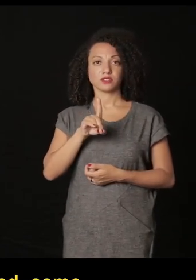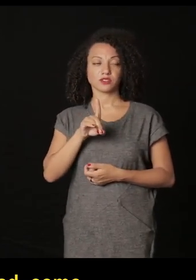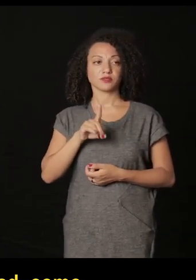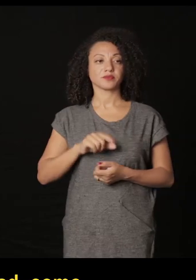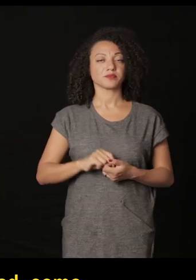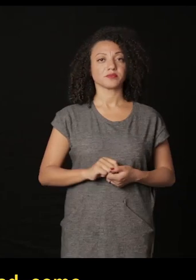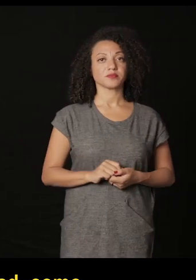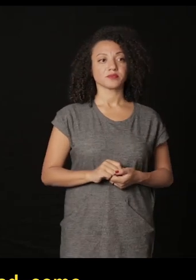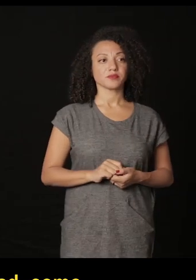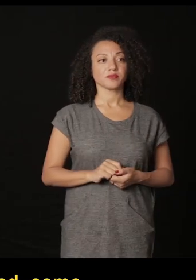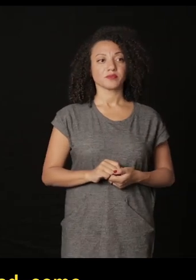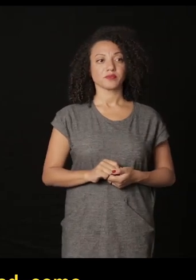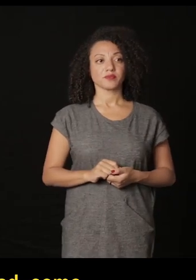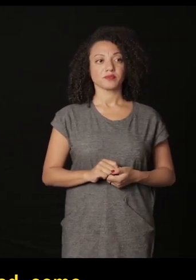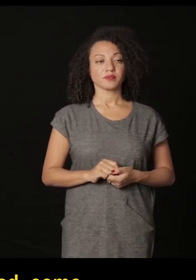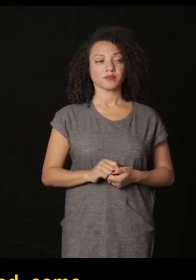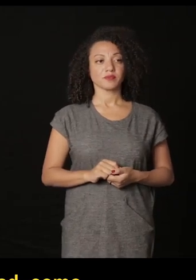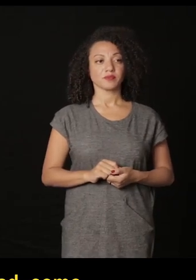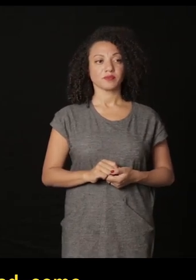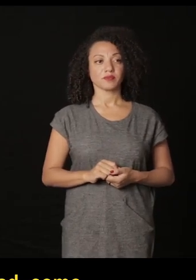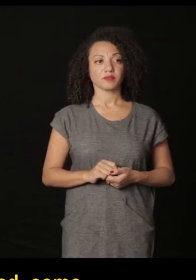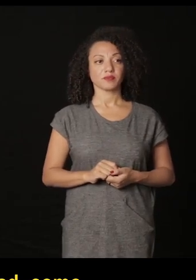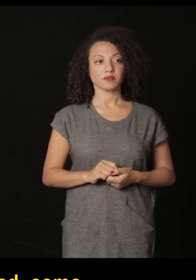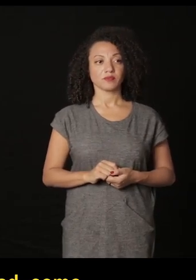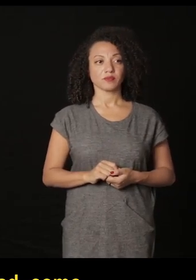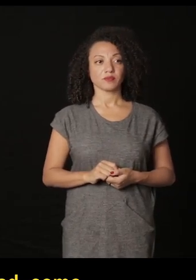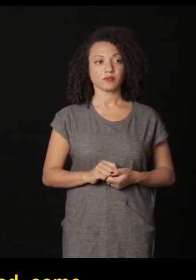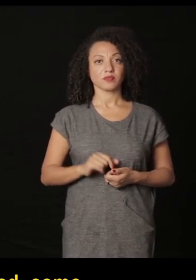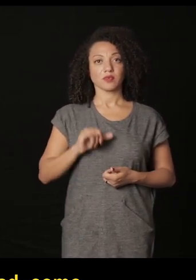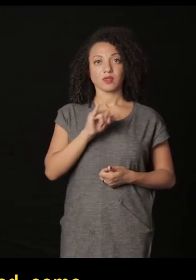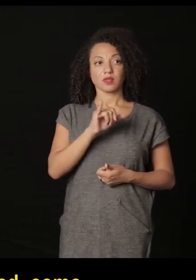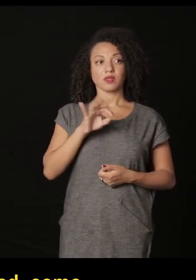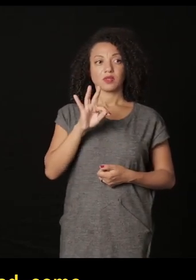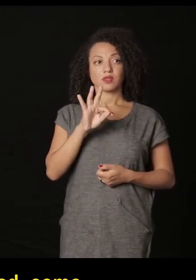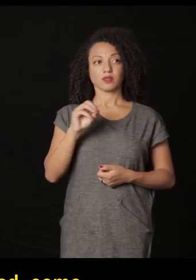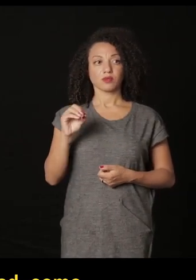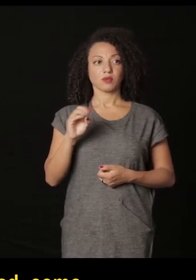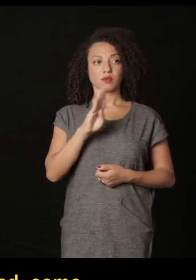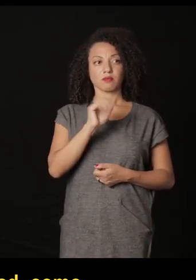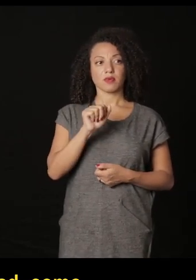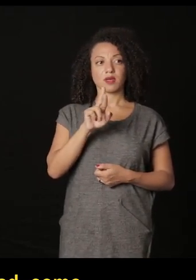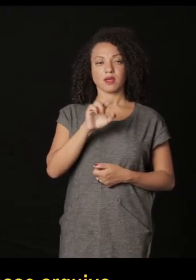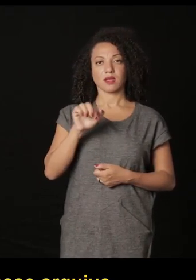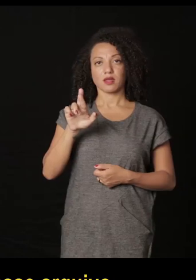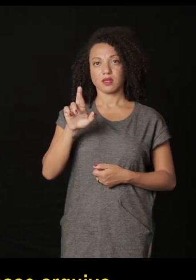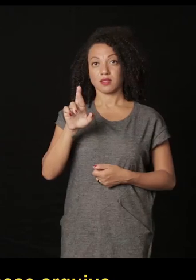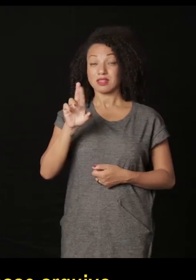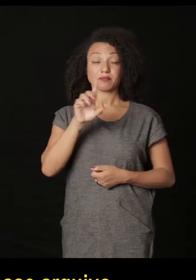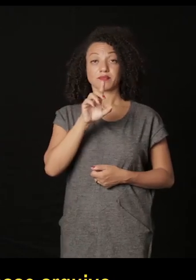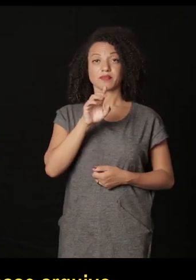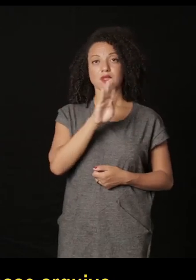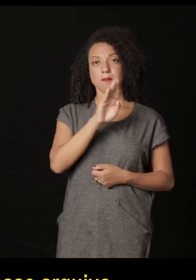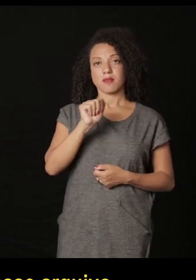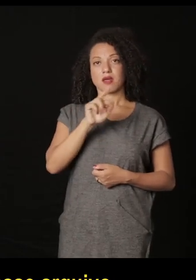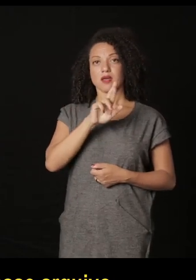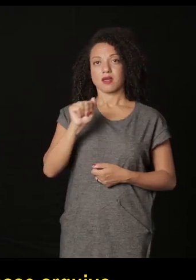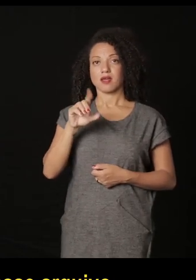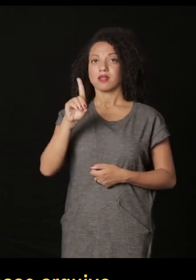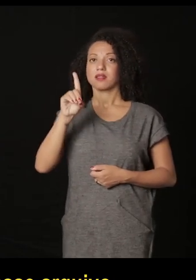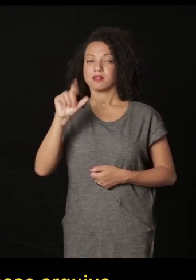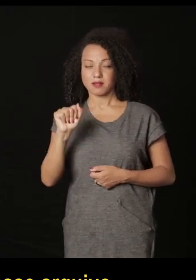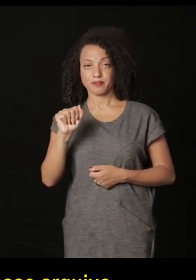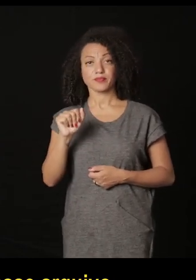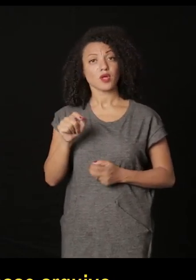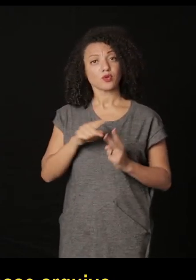Hachi Thomas e Jorge como Itobarada eles participam a